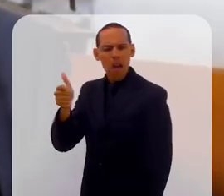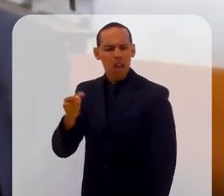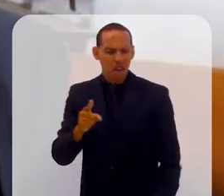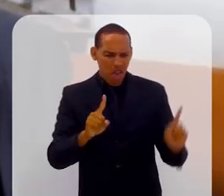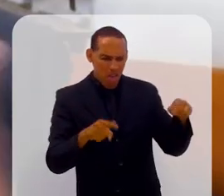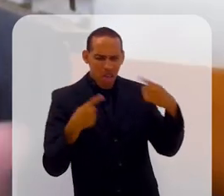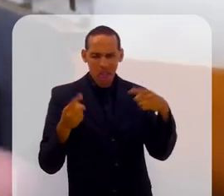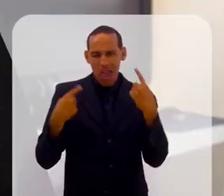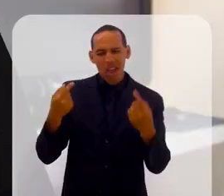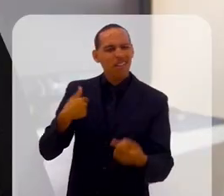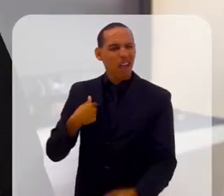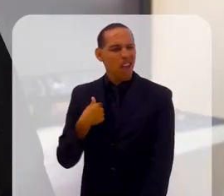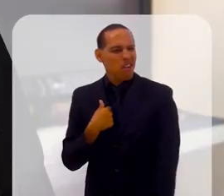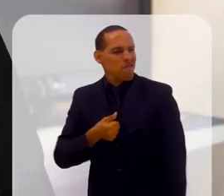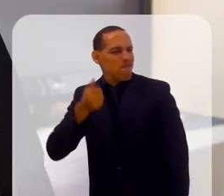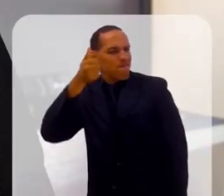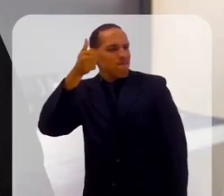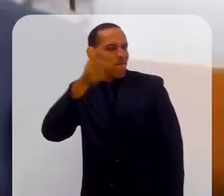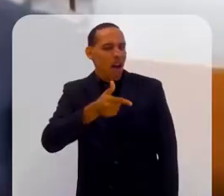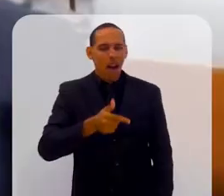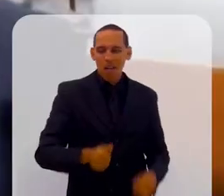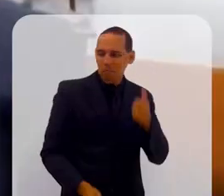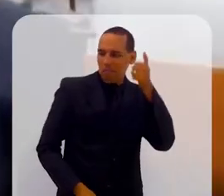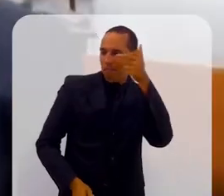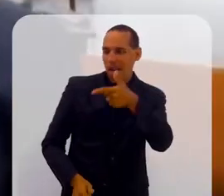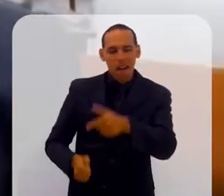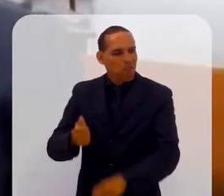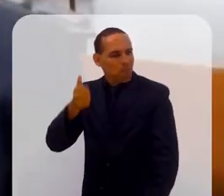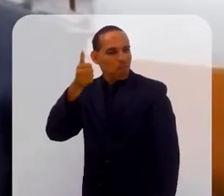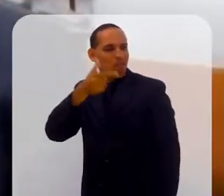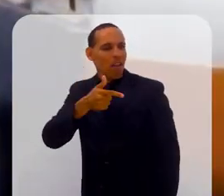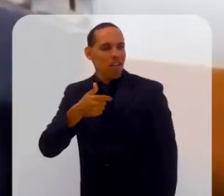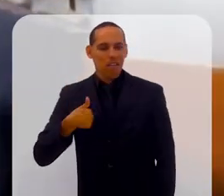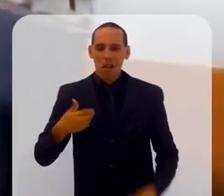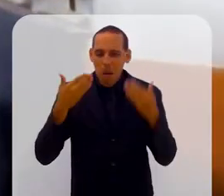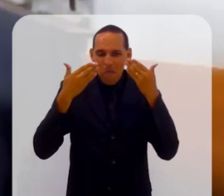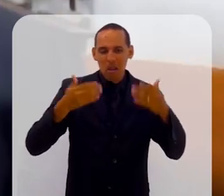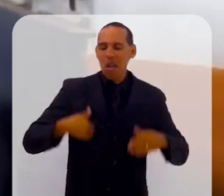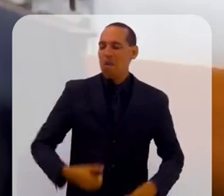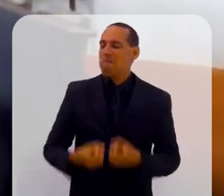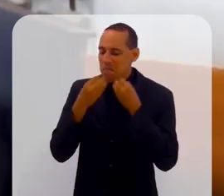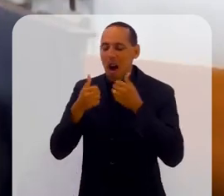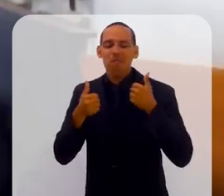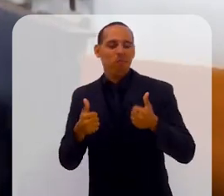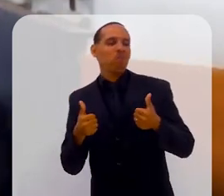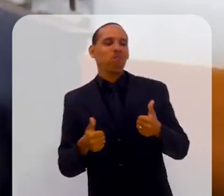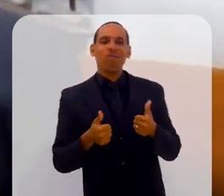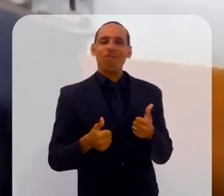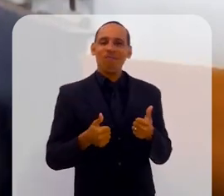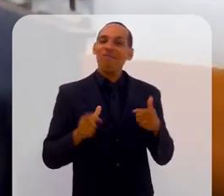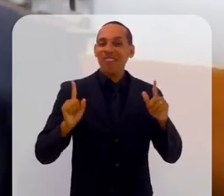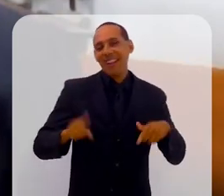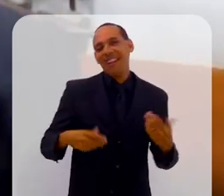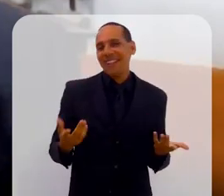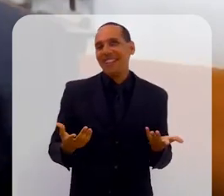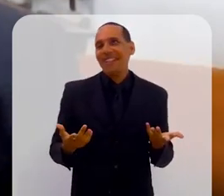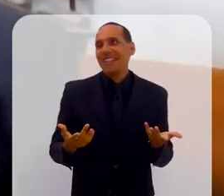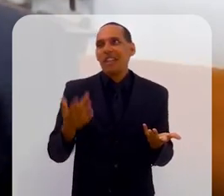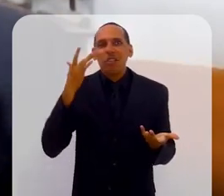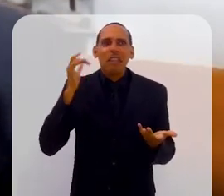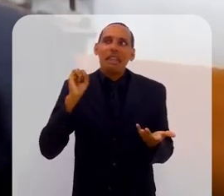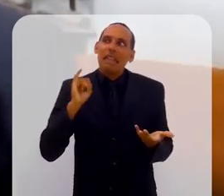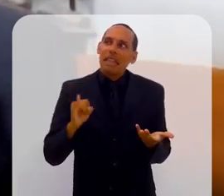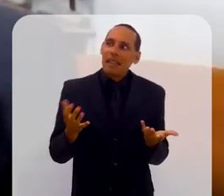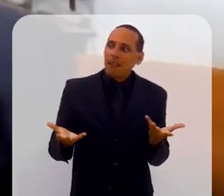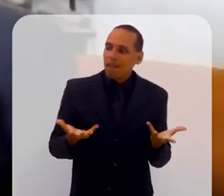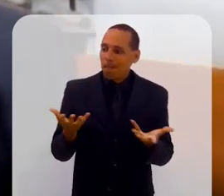reclama de mim. Uau! Mas eu vou ser melhor do que eles, eu vou mostrar que eu sou bom. Então, essa era a forma, eu não sei se era